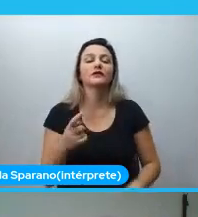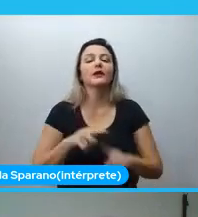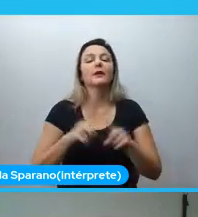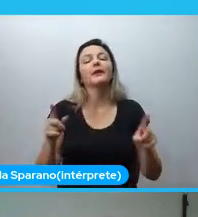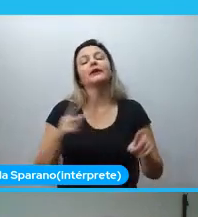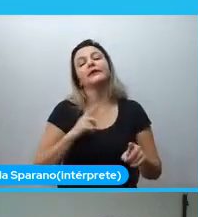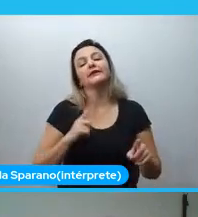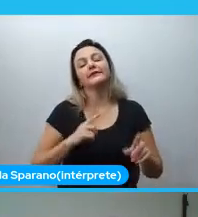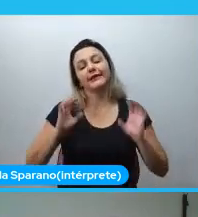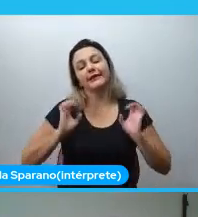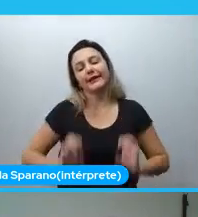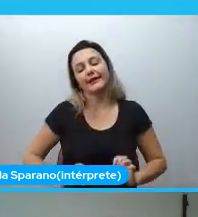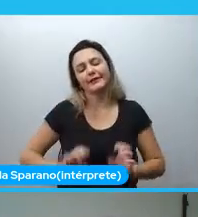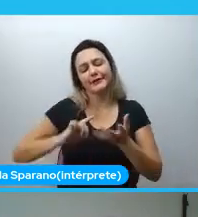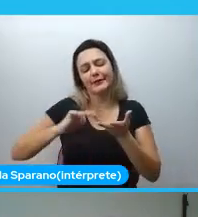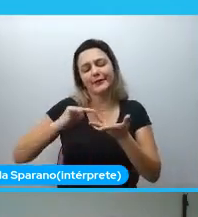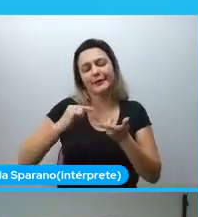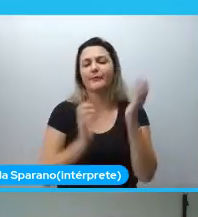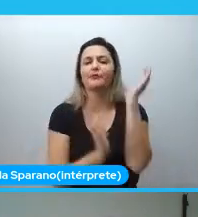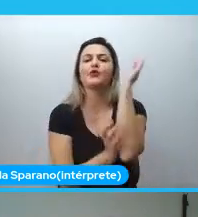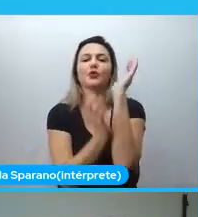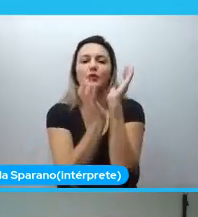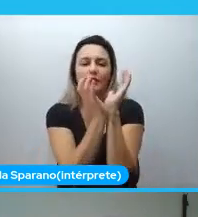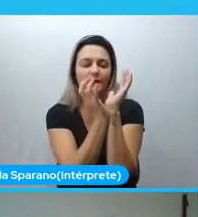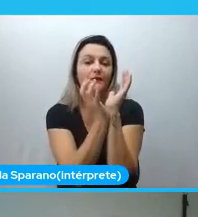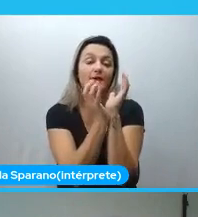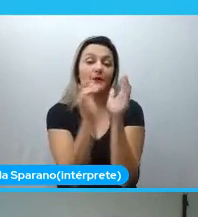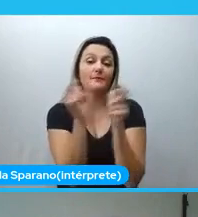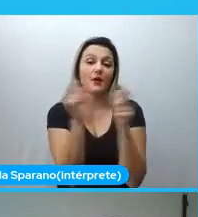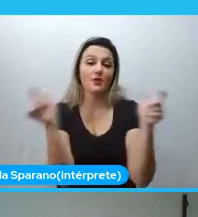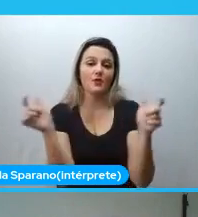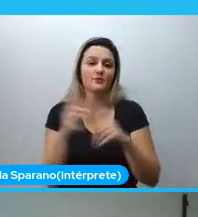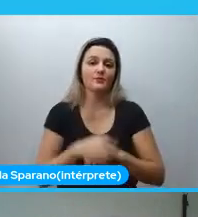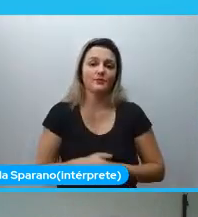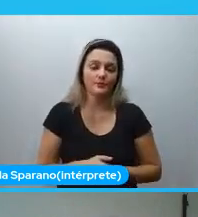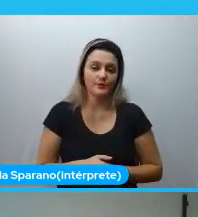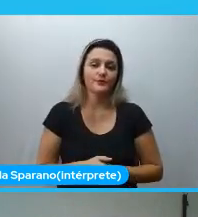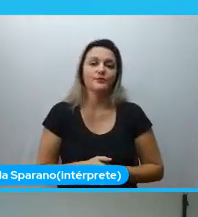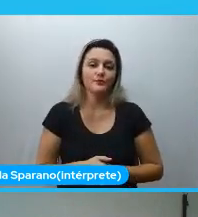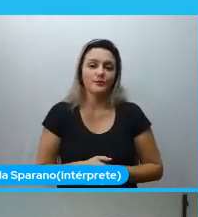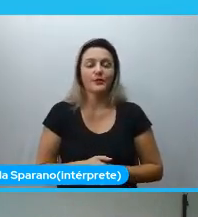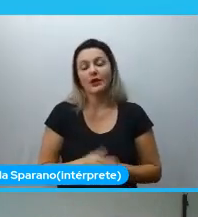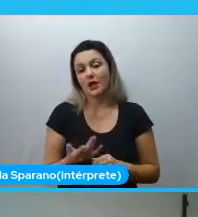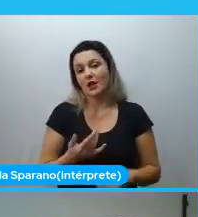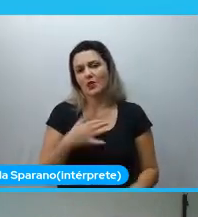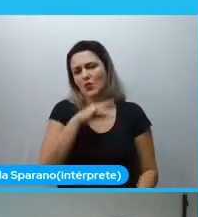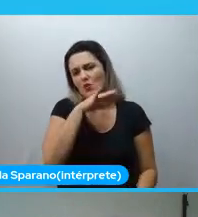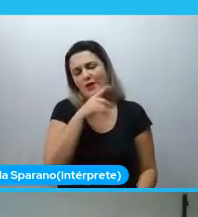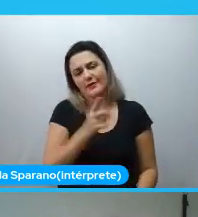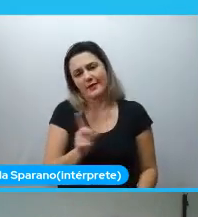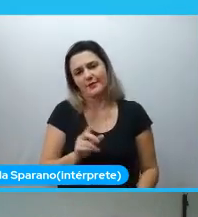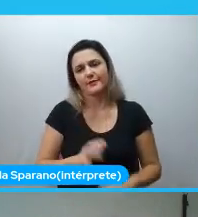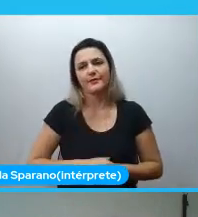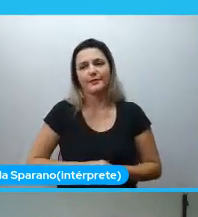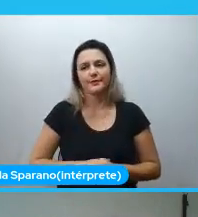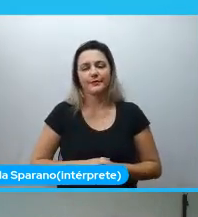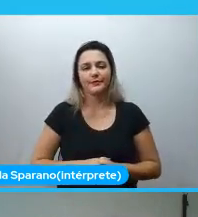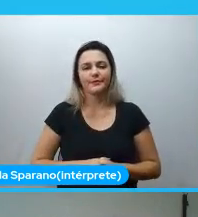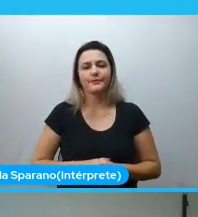e tudo mais, né? A burocracia é bem maior, o que não é ruim, né? Bom,